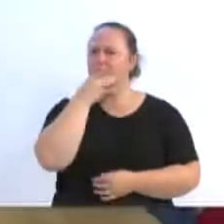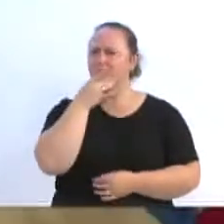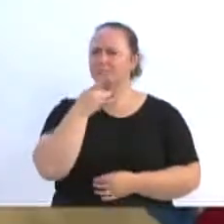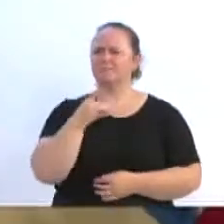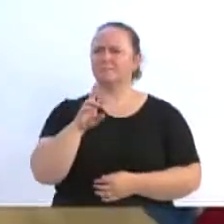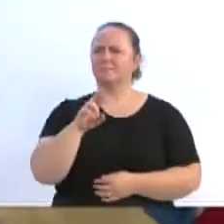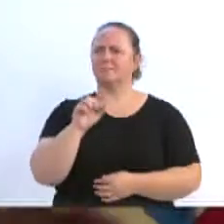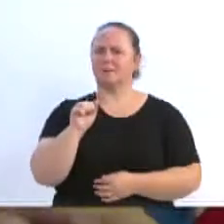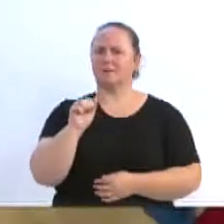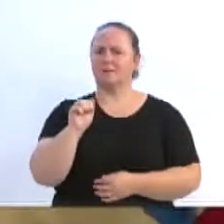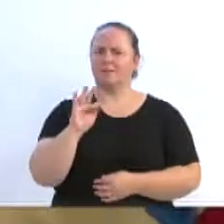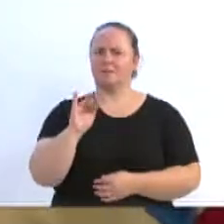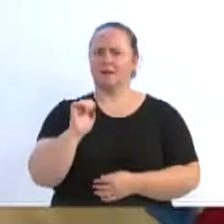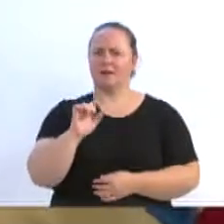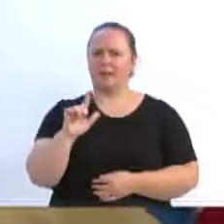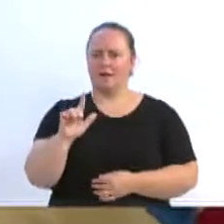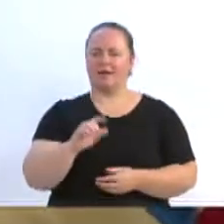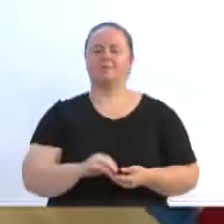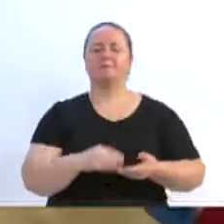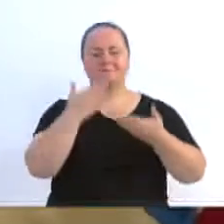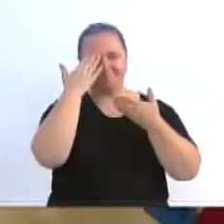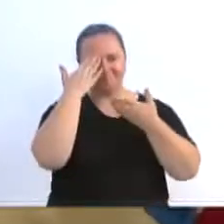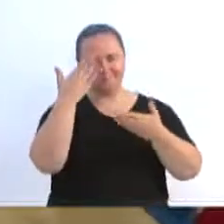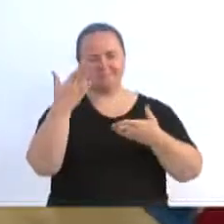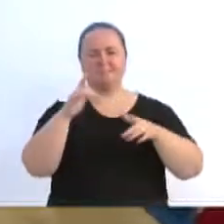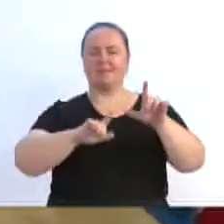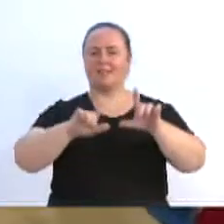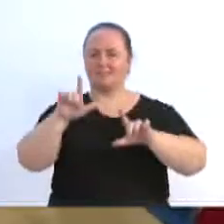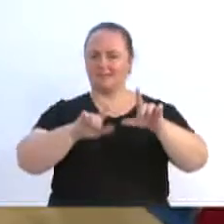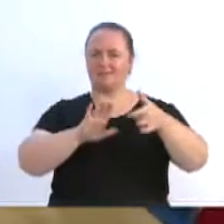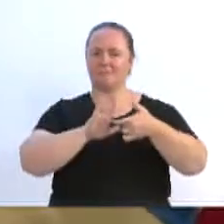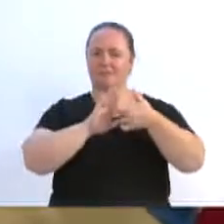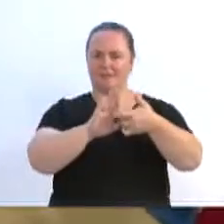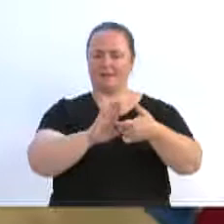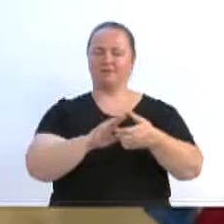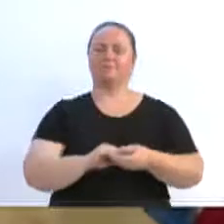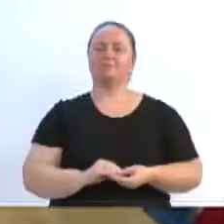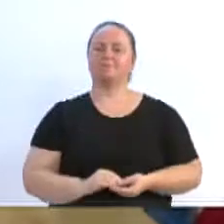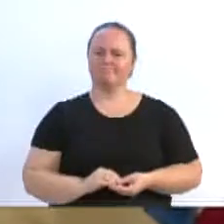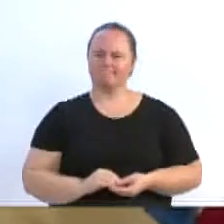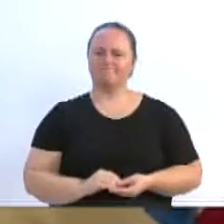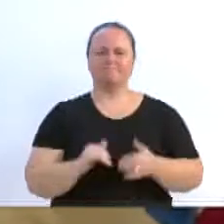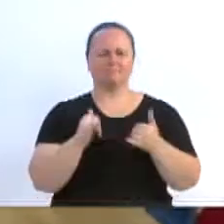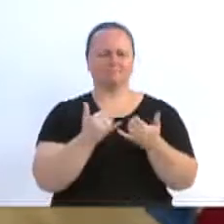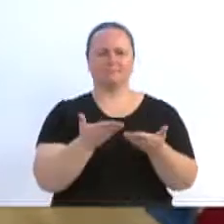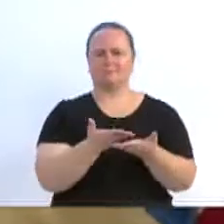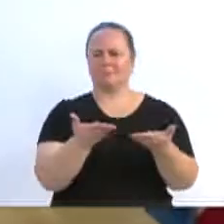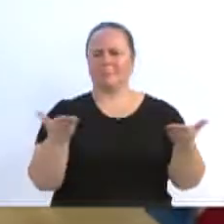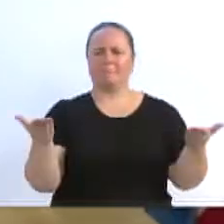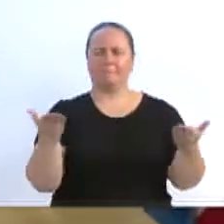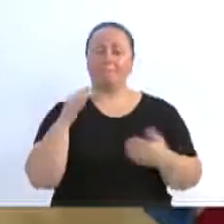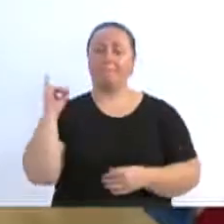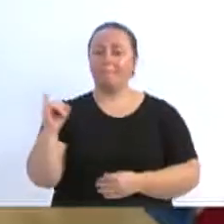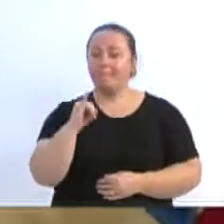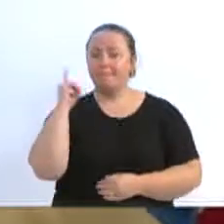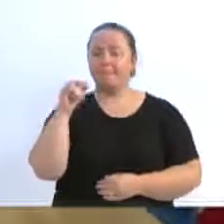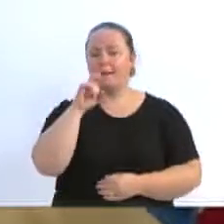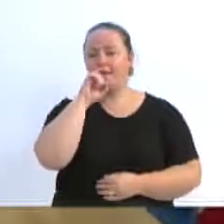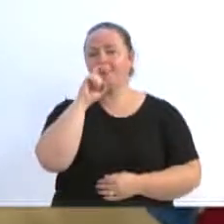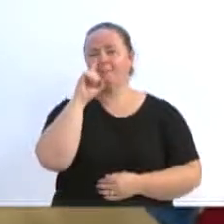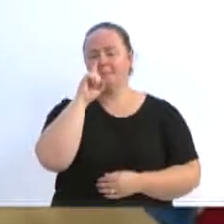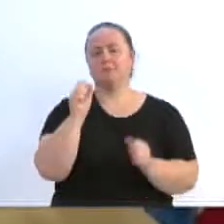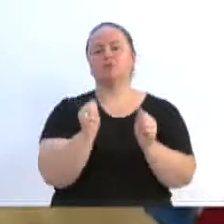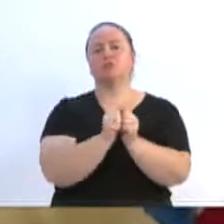o capitão... Gostaria, obrigado TVL, e dizer que é muito importante os pais estarem com seus filhos.